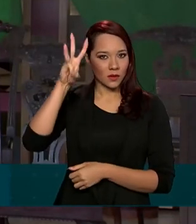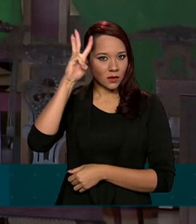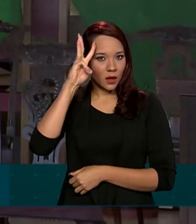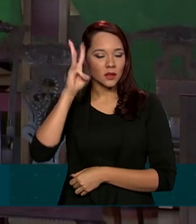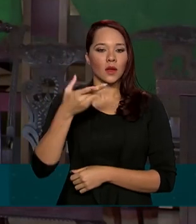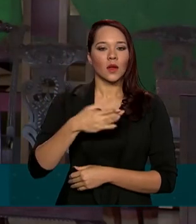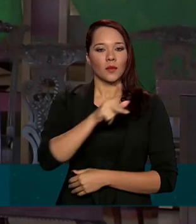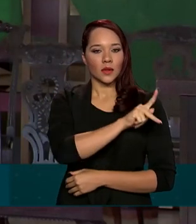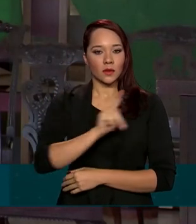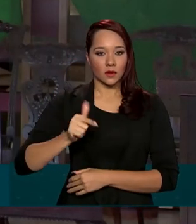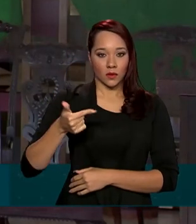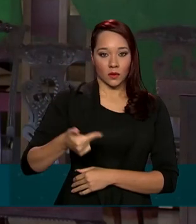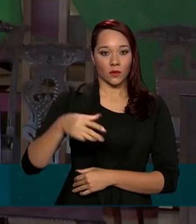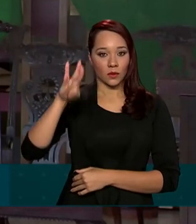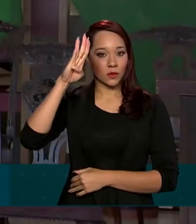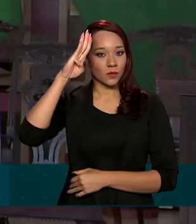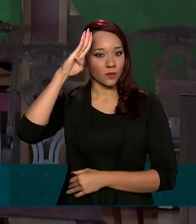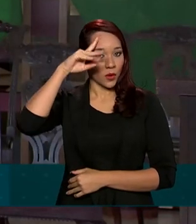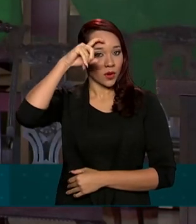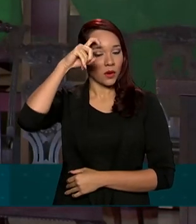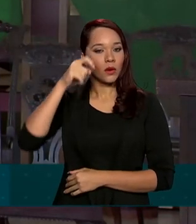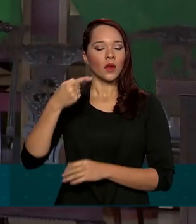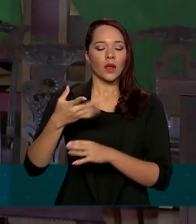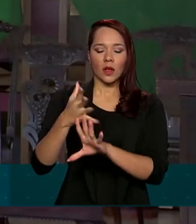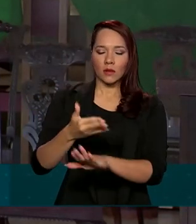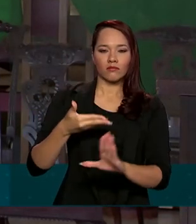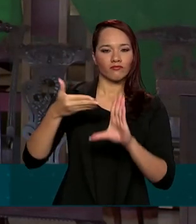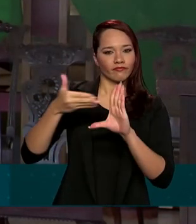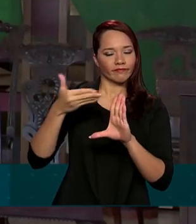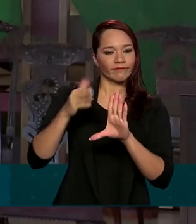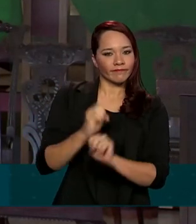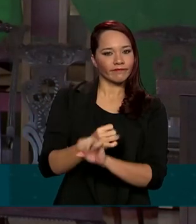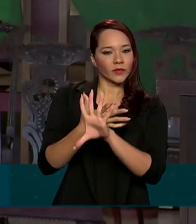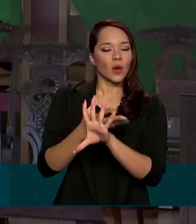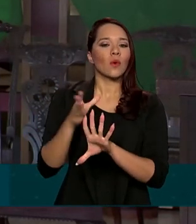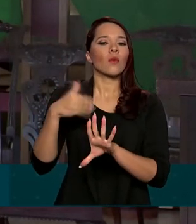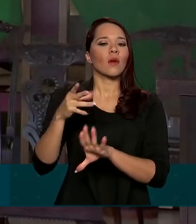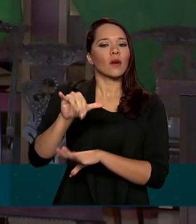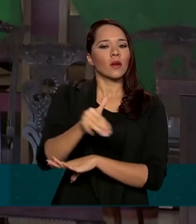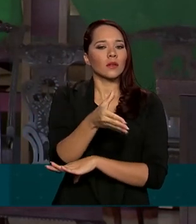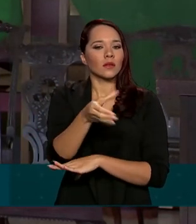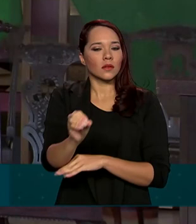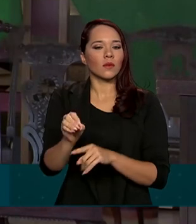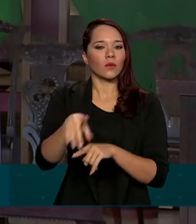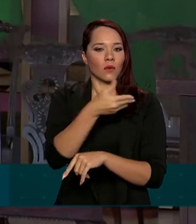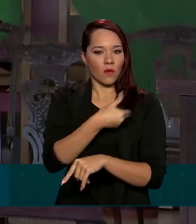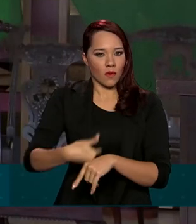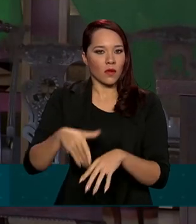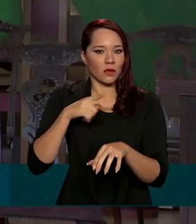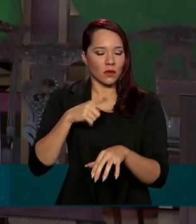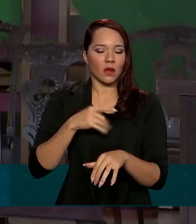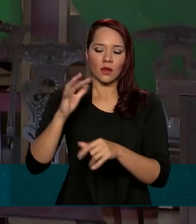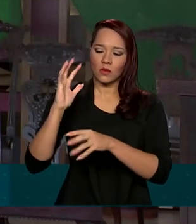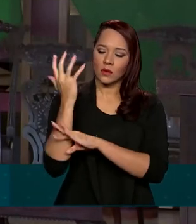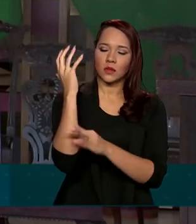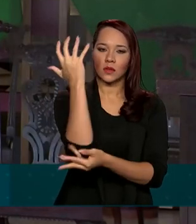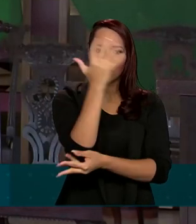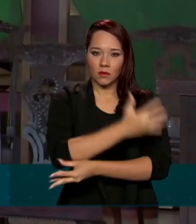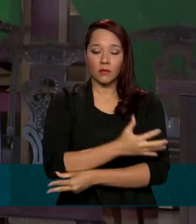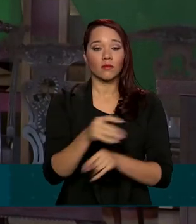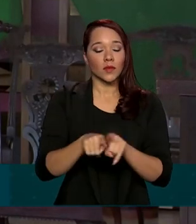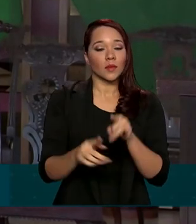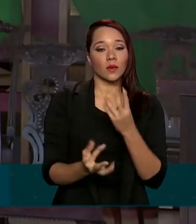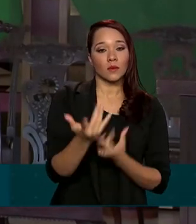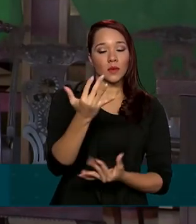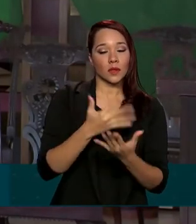Hamilton Mourão apresentou aos senadores, por videoconferência, quais são as ações que o governo federal tem tomado em relação ao desmatamento e aos